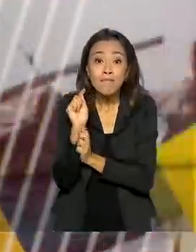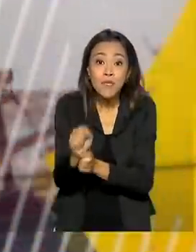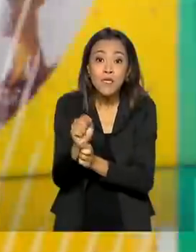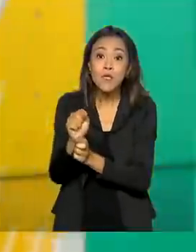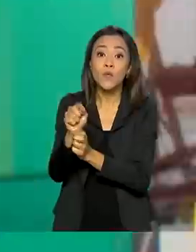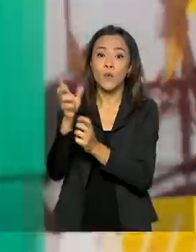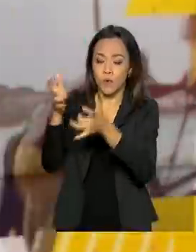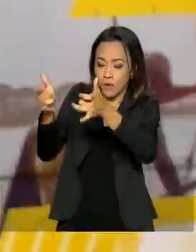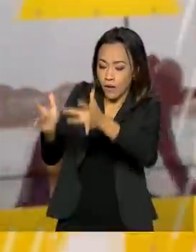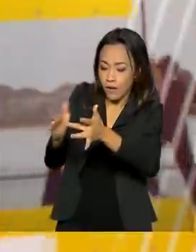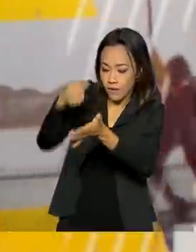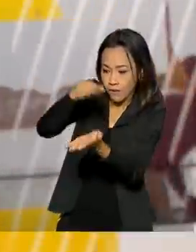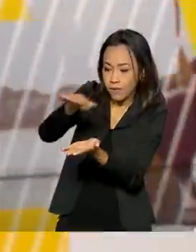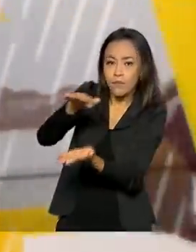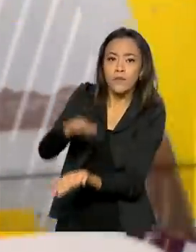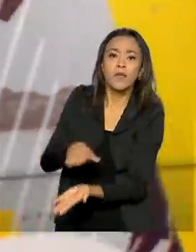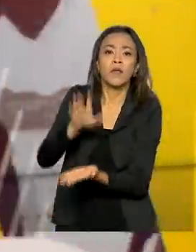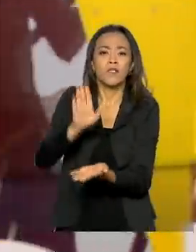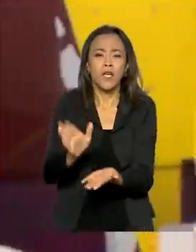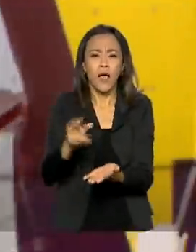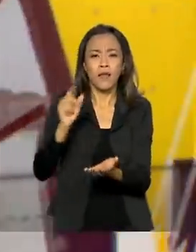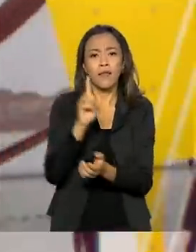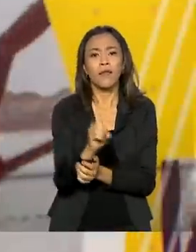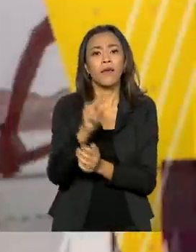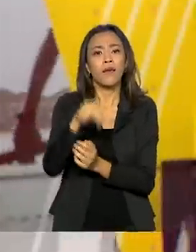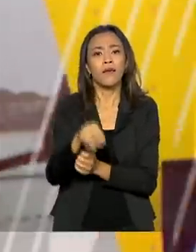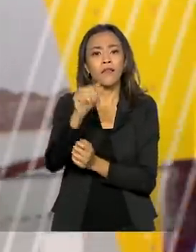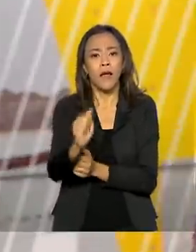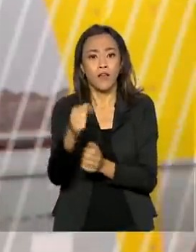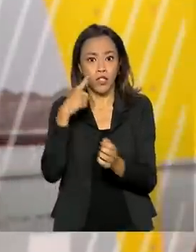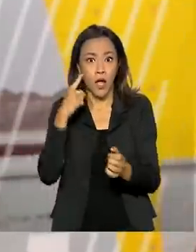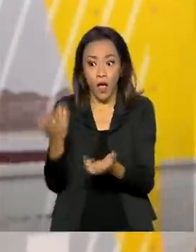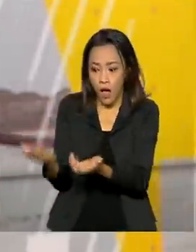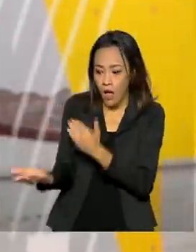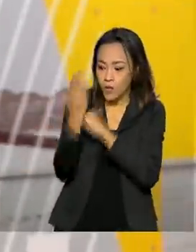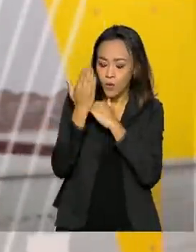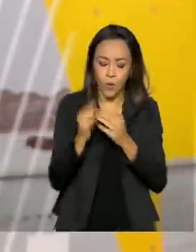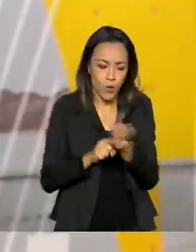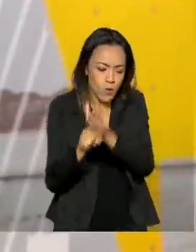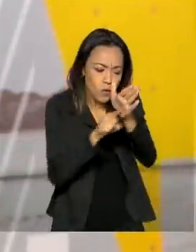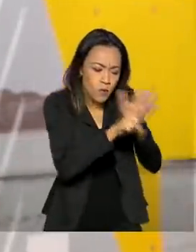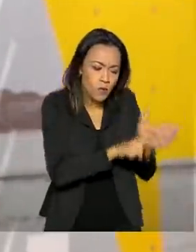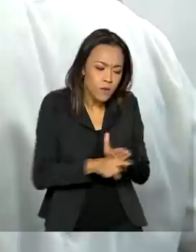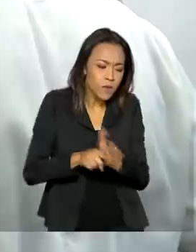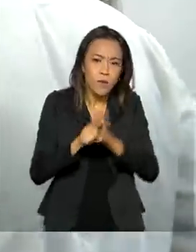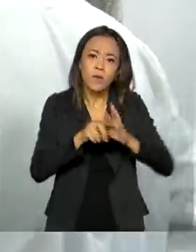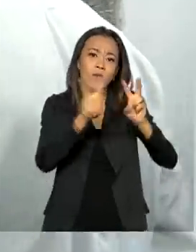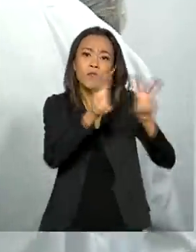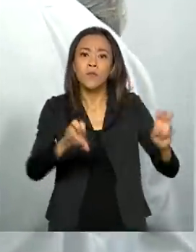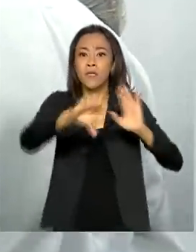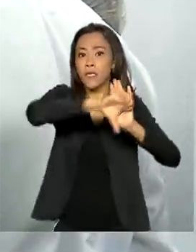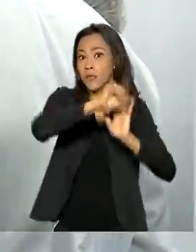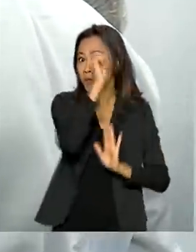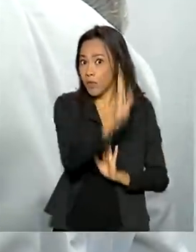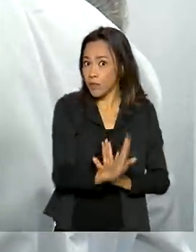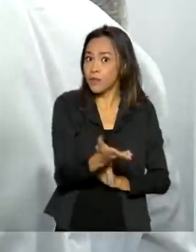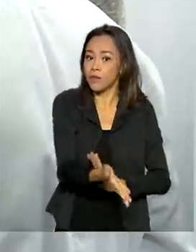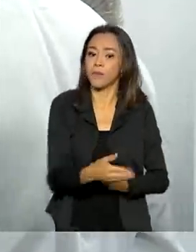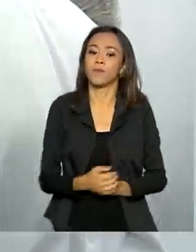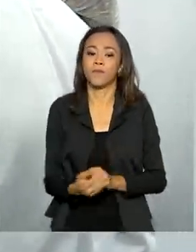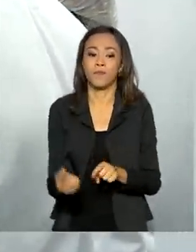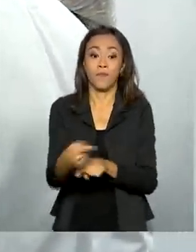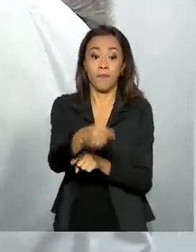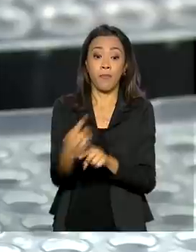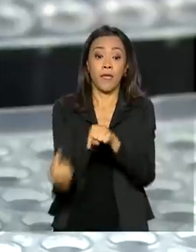O acervo de DNAs já auxiliou mais de 2 mil investigações criminais no país. Criado em